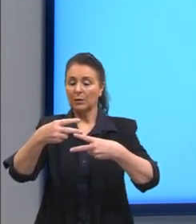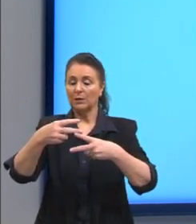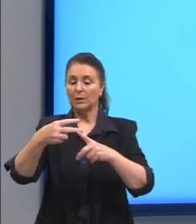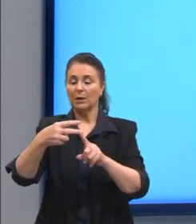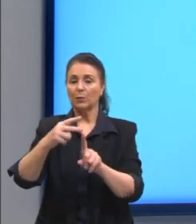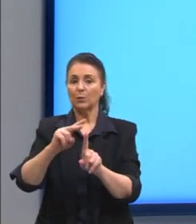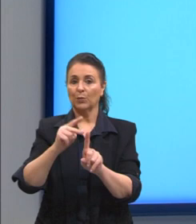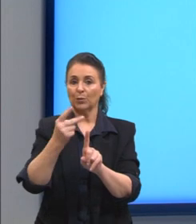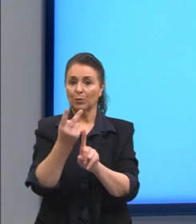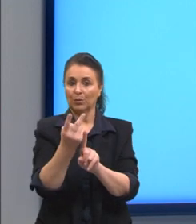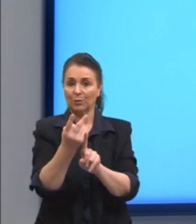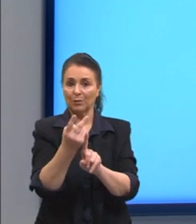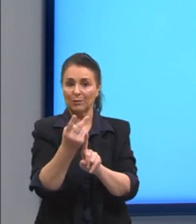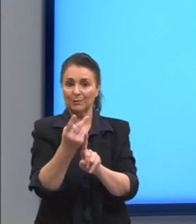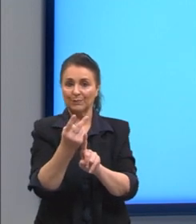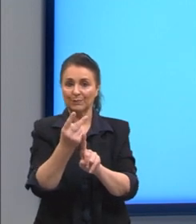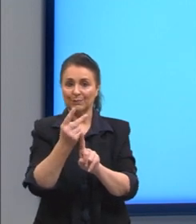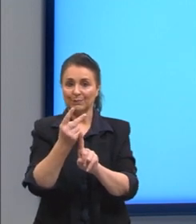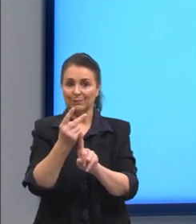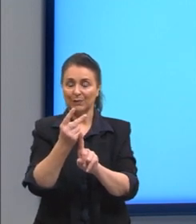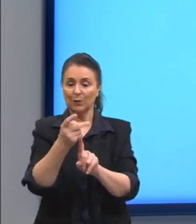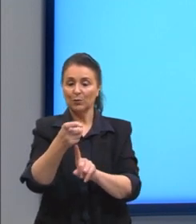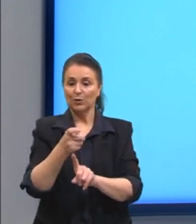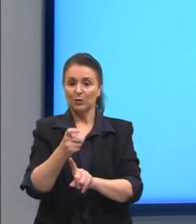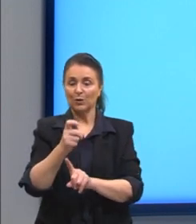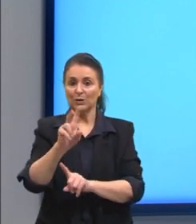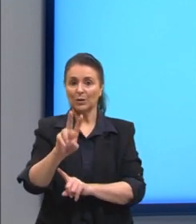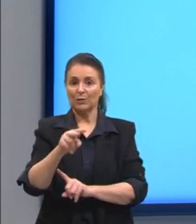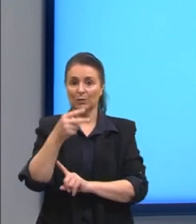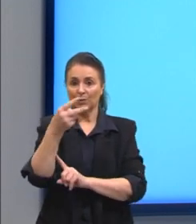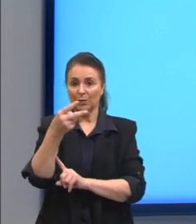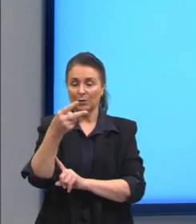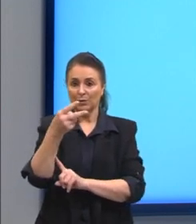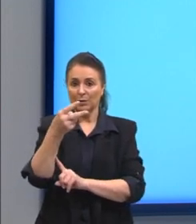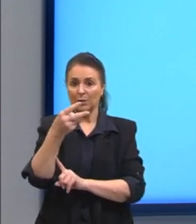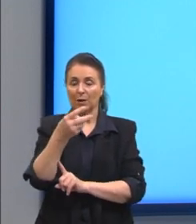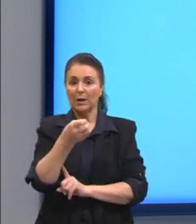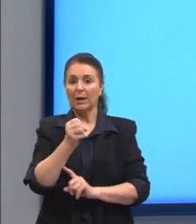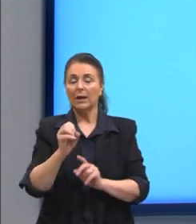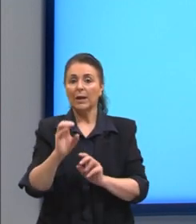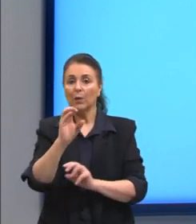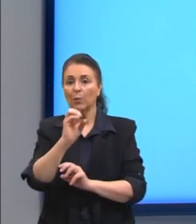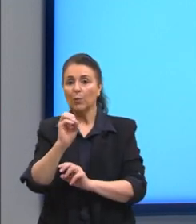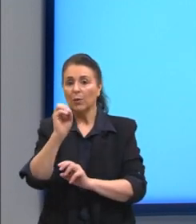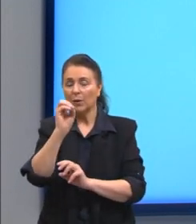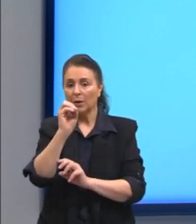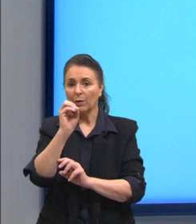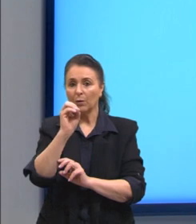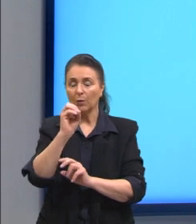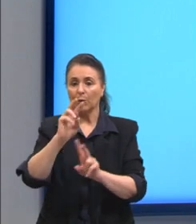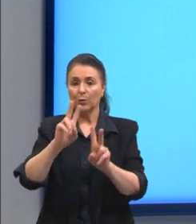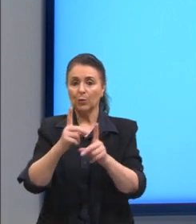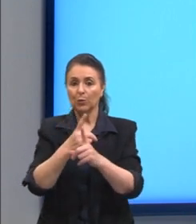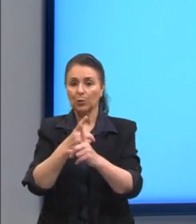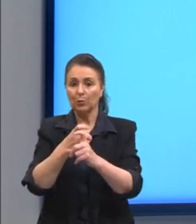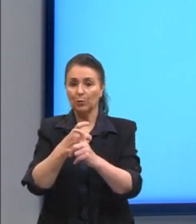2, tá? O expoente, ele determina o grau do nosso monômio ou polinômio.